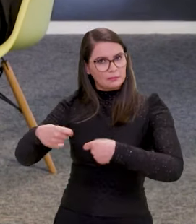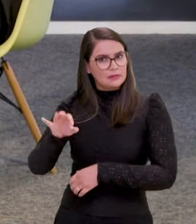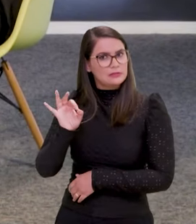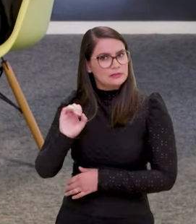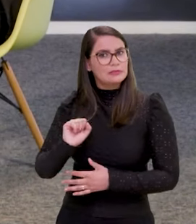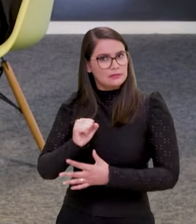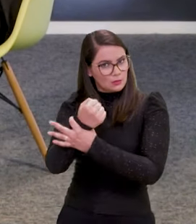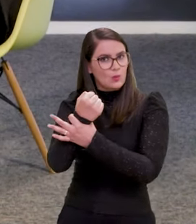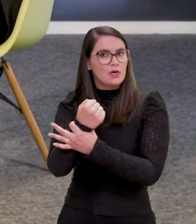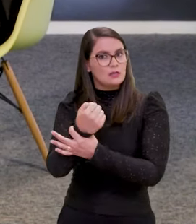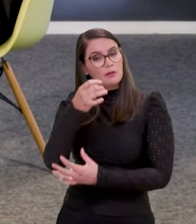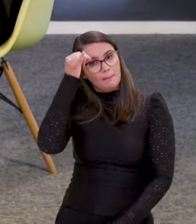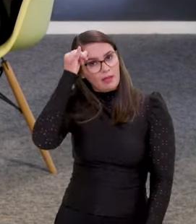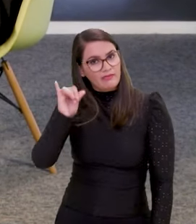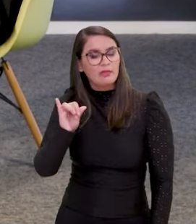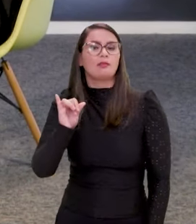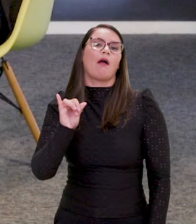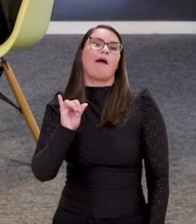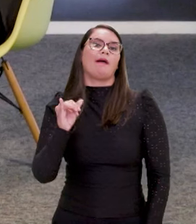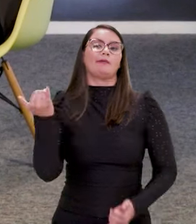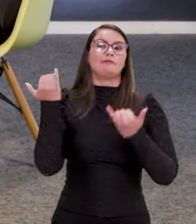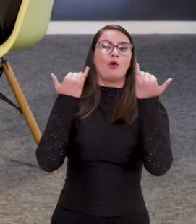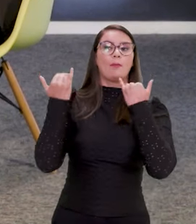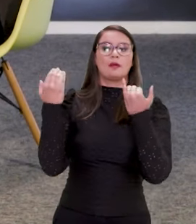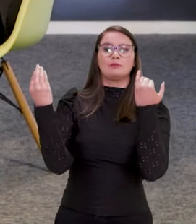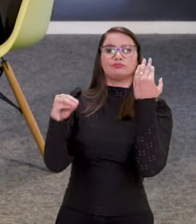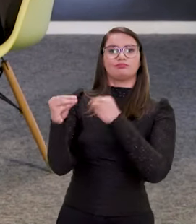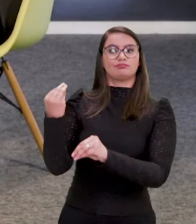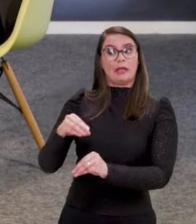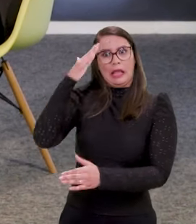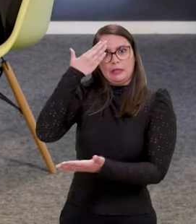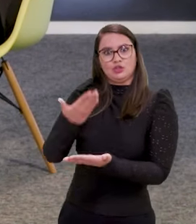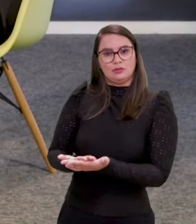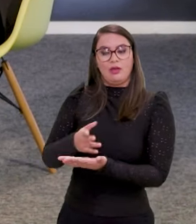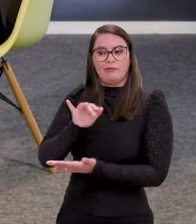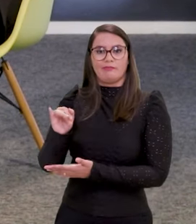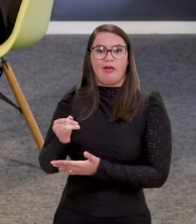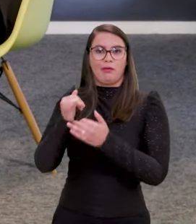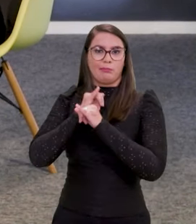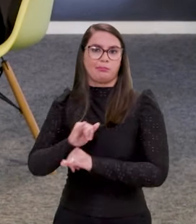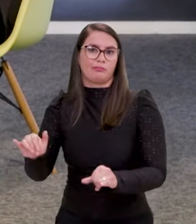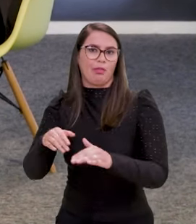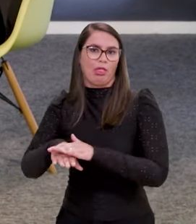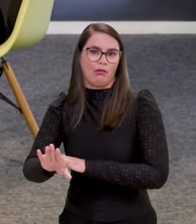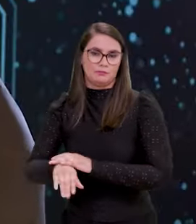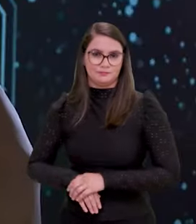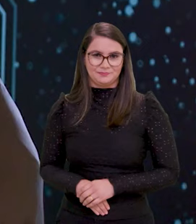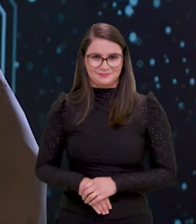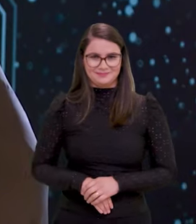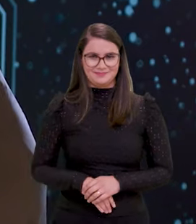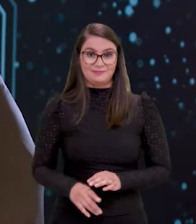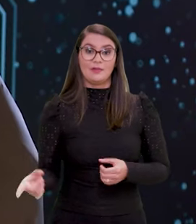segurança para evitar os dados que a gente coloca confiando que vai ter algum vazamento de dados. Eu